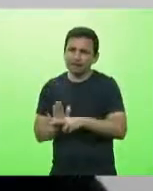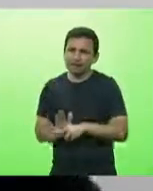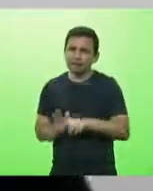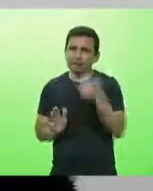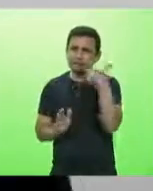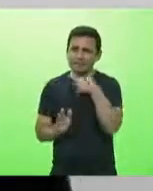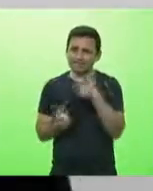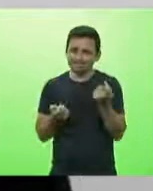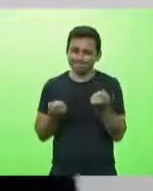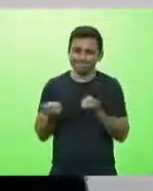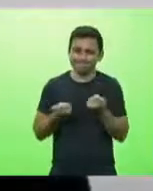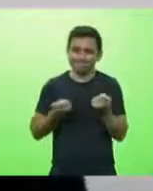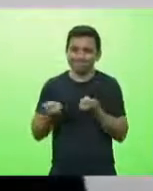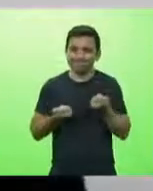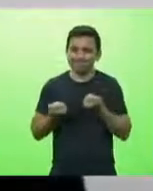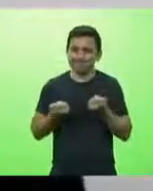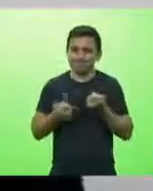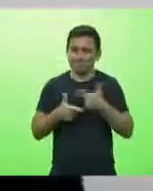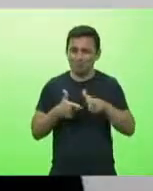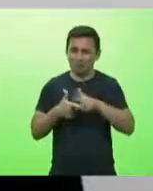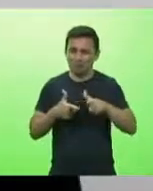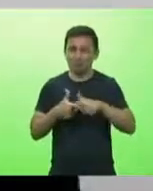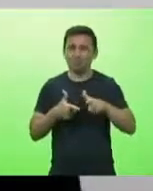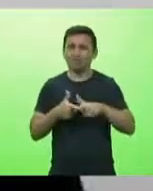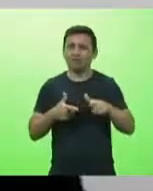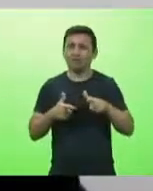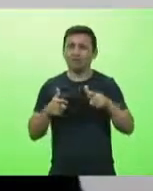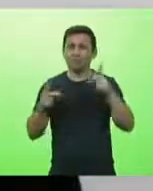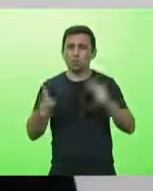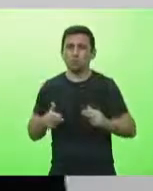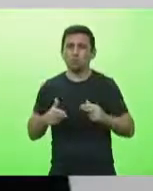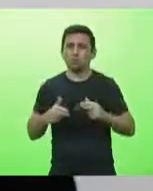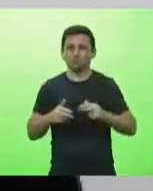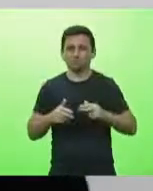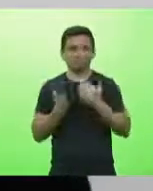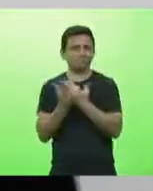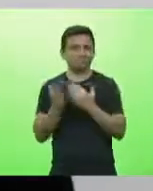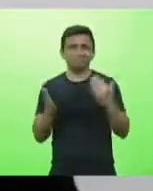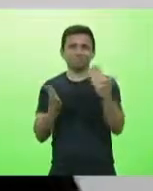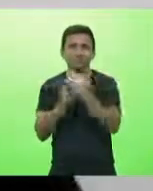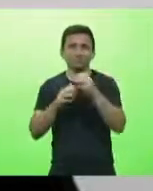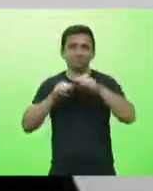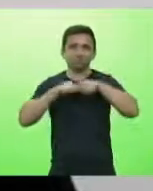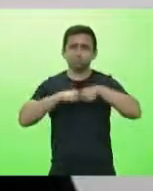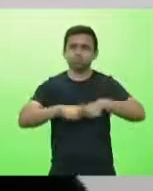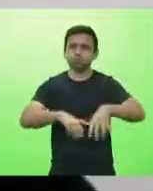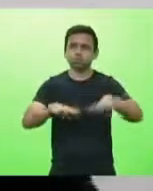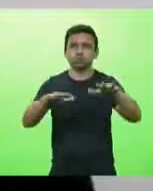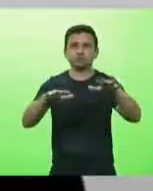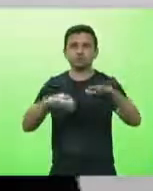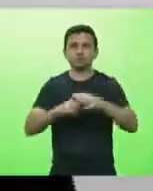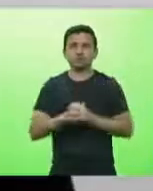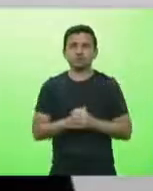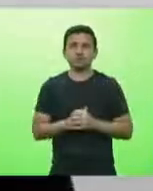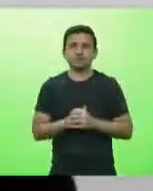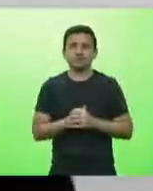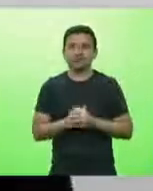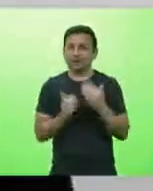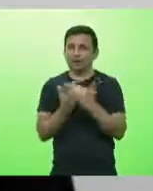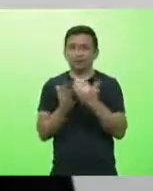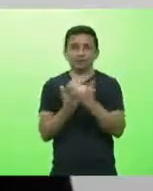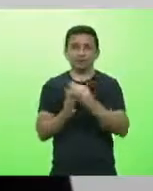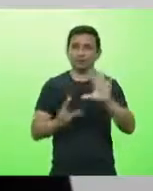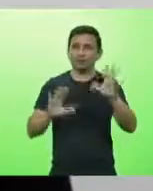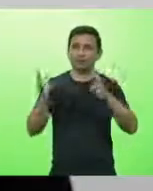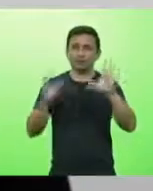uma espécie de sangria esse grande número de casos que está